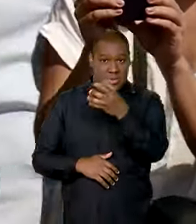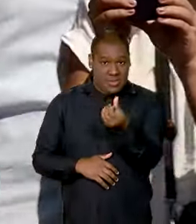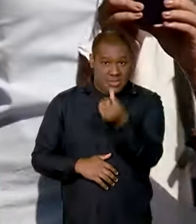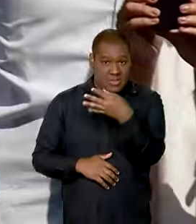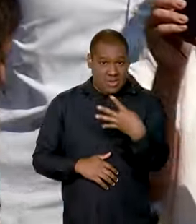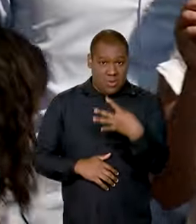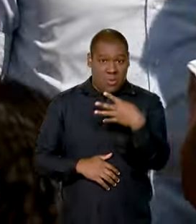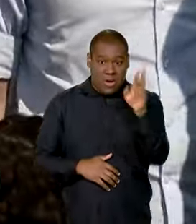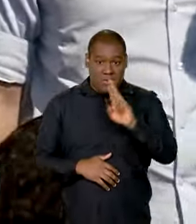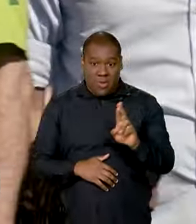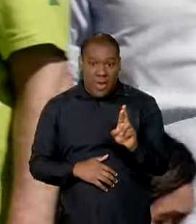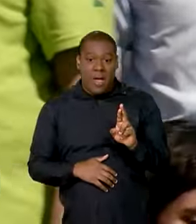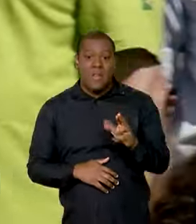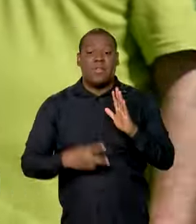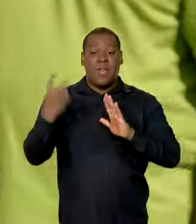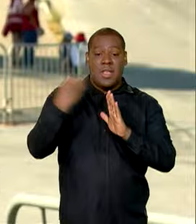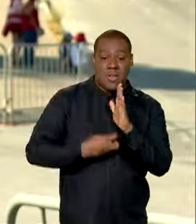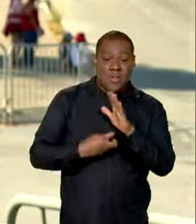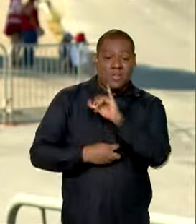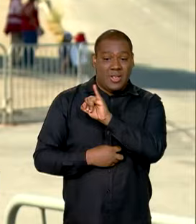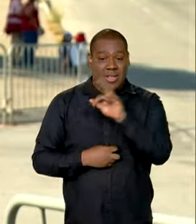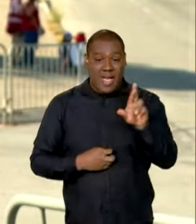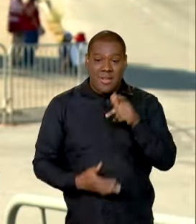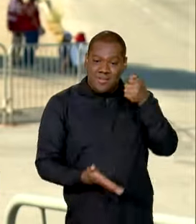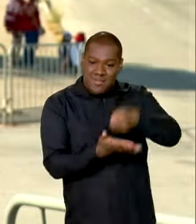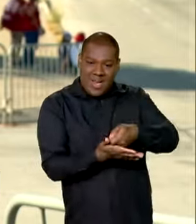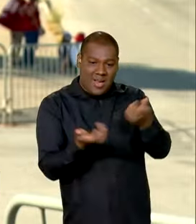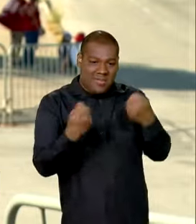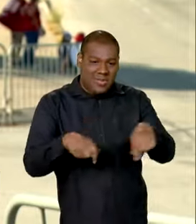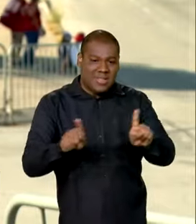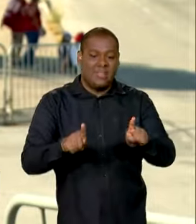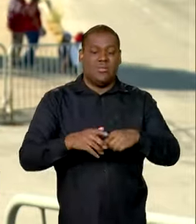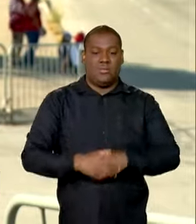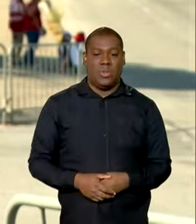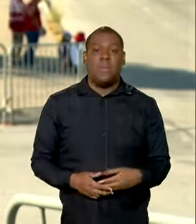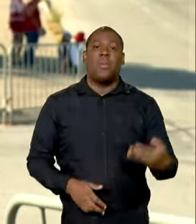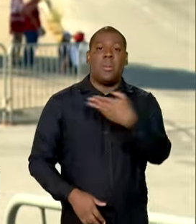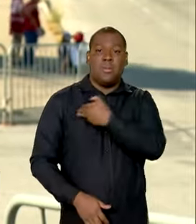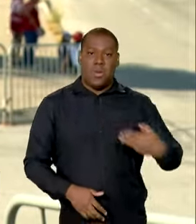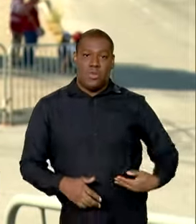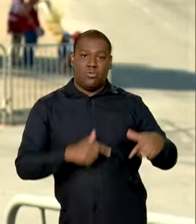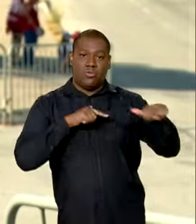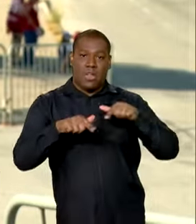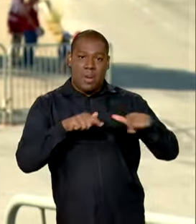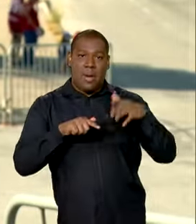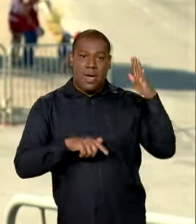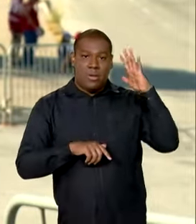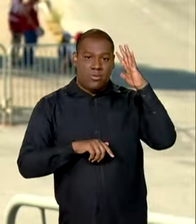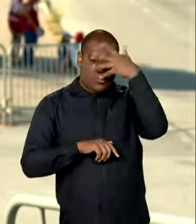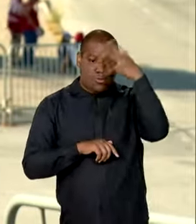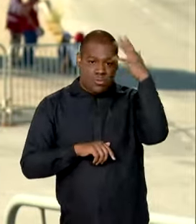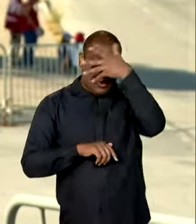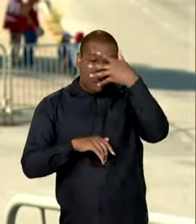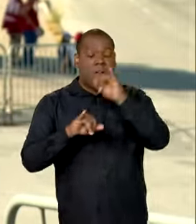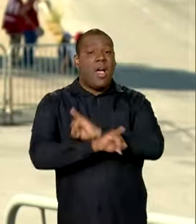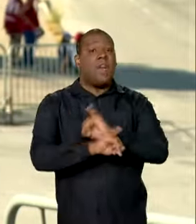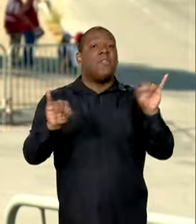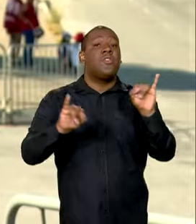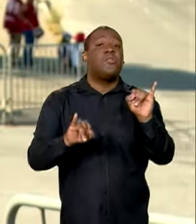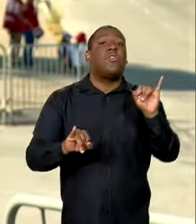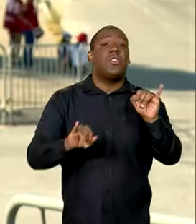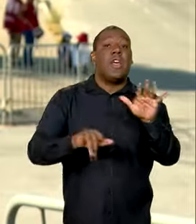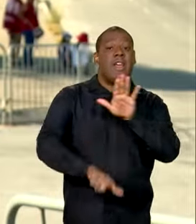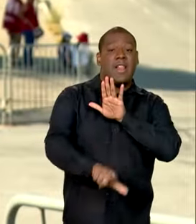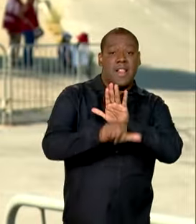renda e nós vamos chegar a 5 mil. O ministro do Trabalho e Emprego, Luiz Marinho, lembrou a lei que garante equiparação